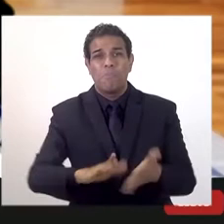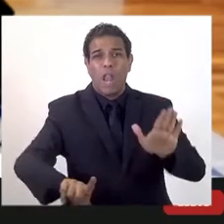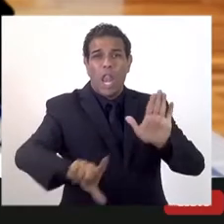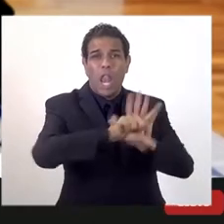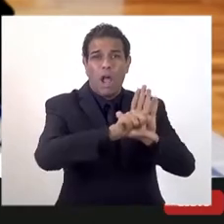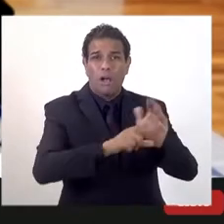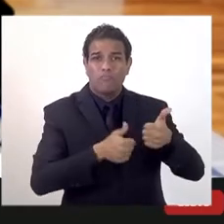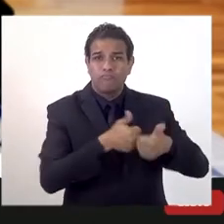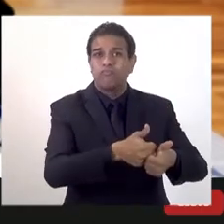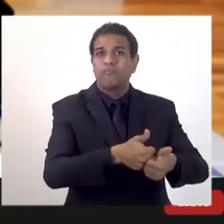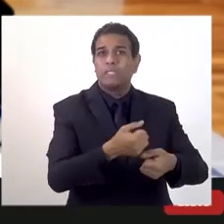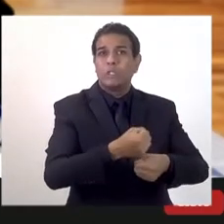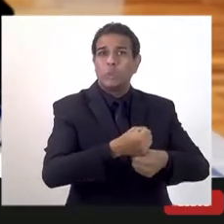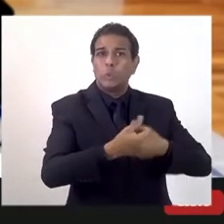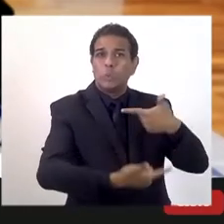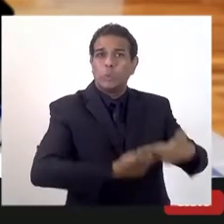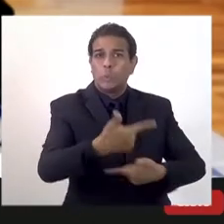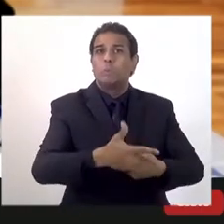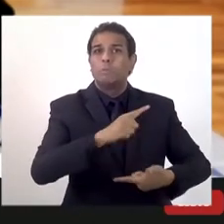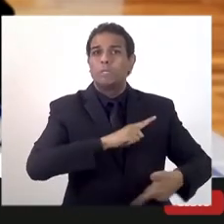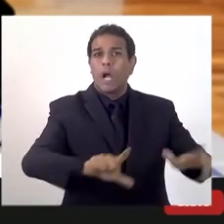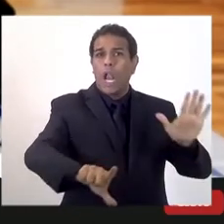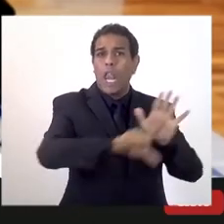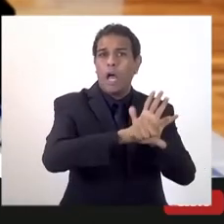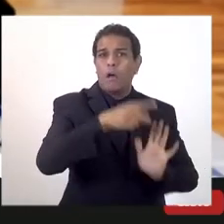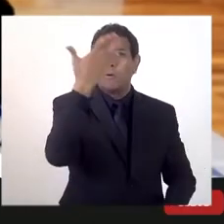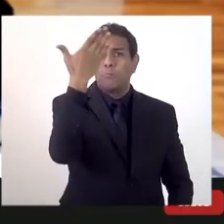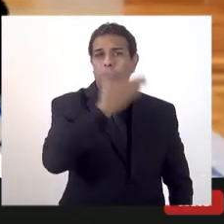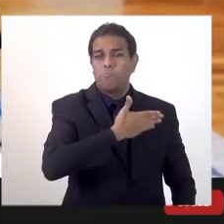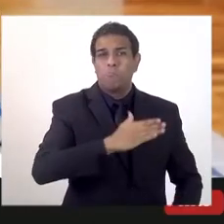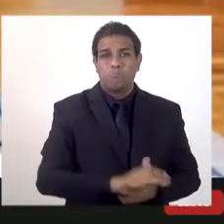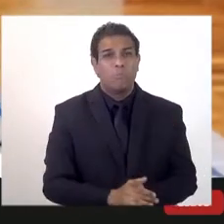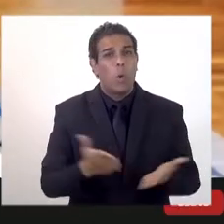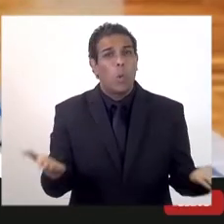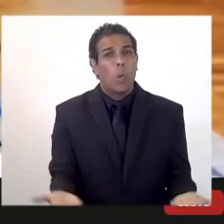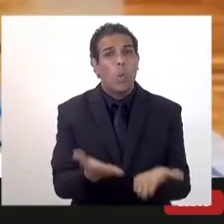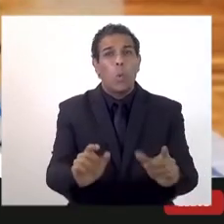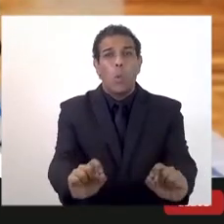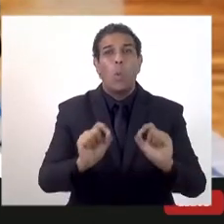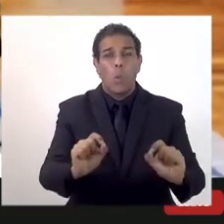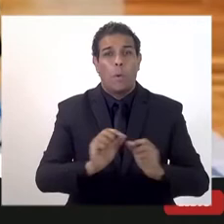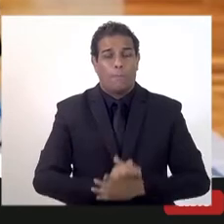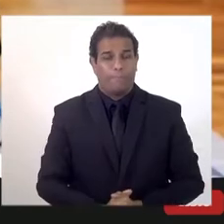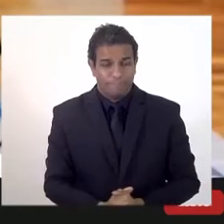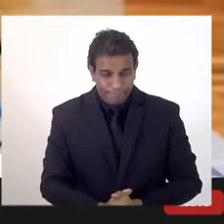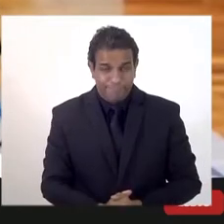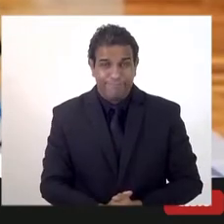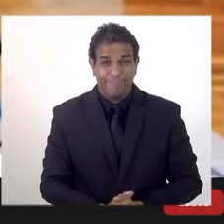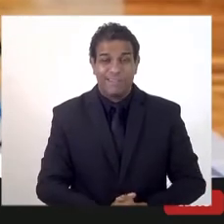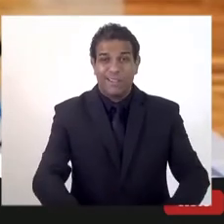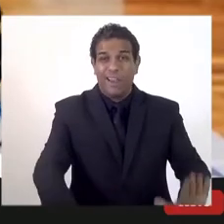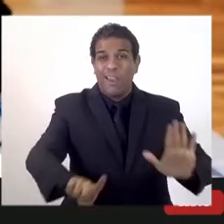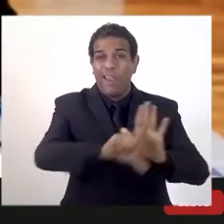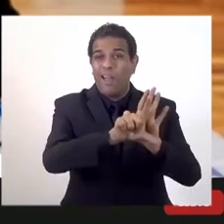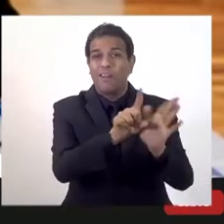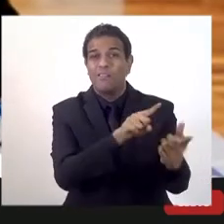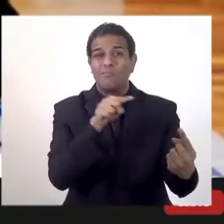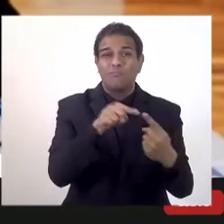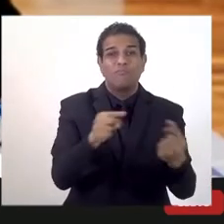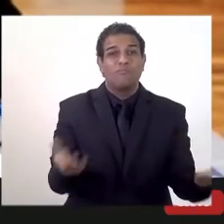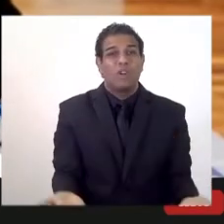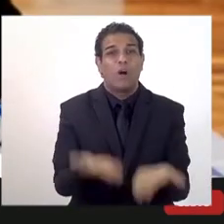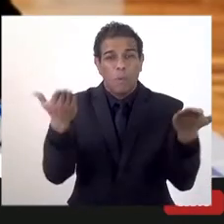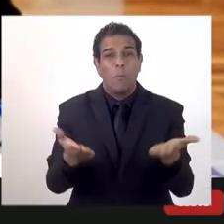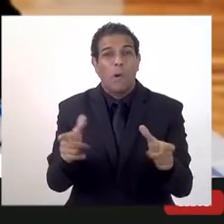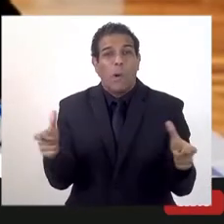esse ano mesmo poderíamos falar da lei do incentivo para pequeno agricultor,